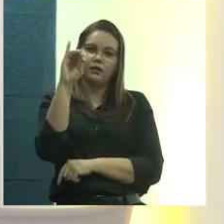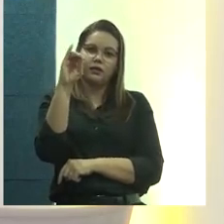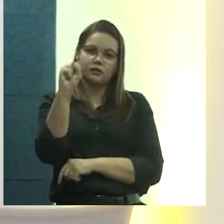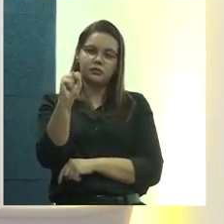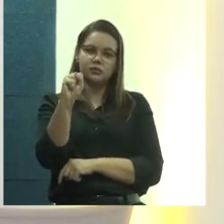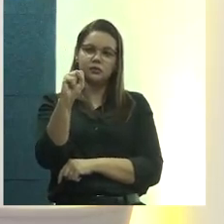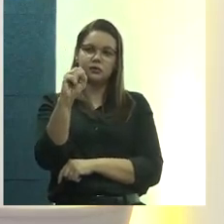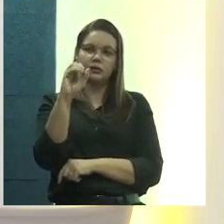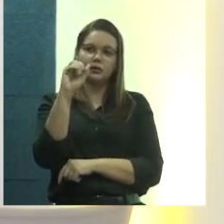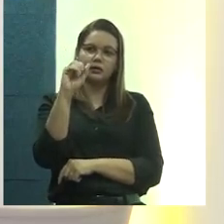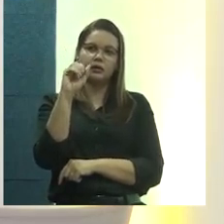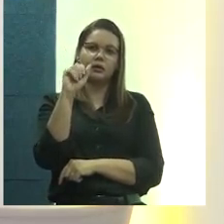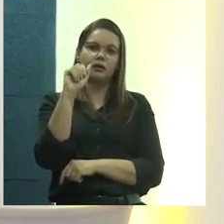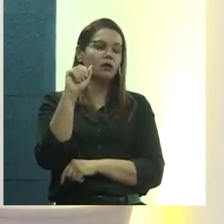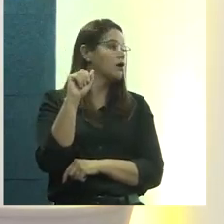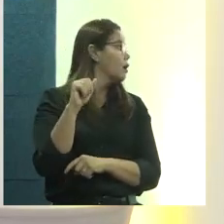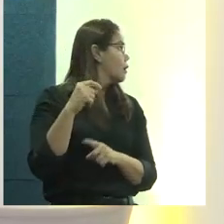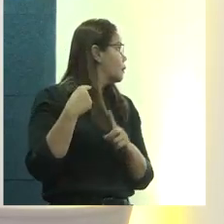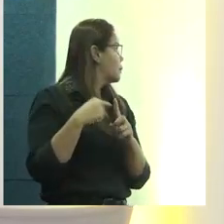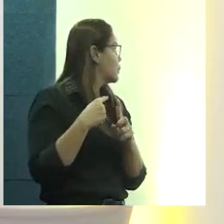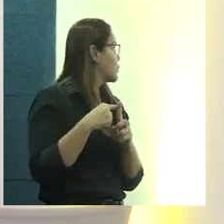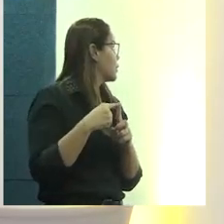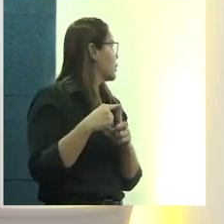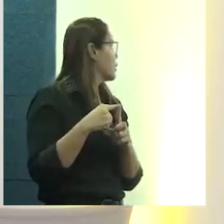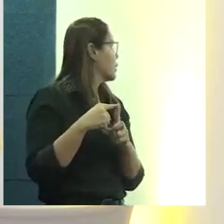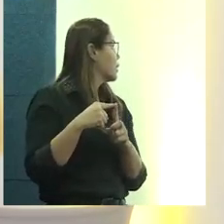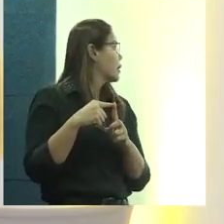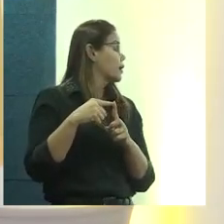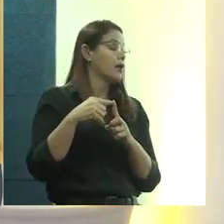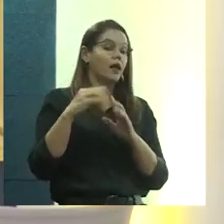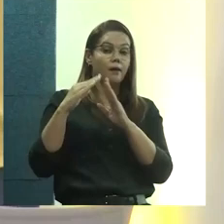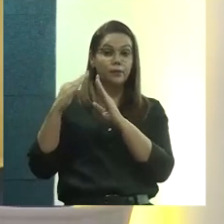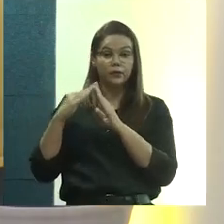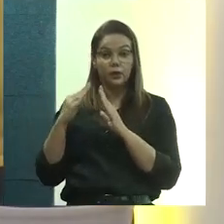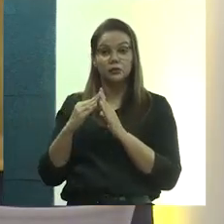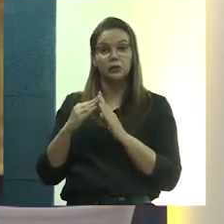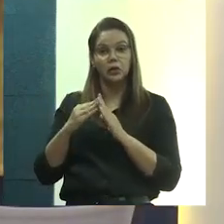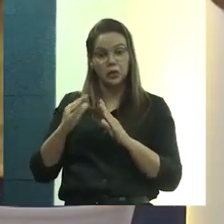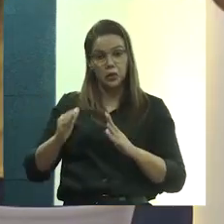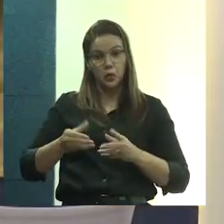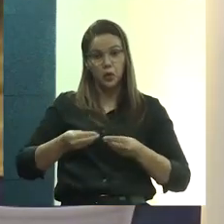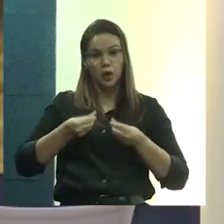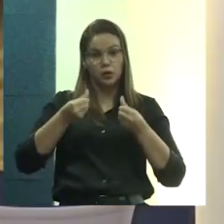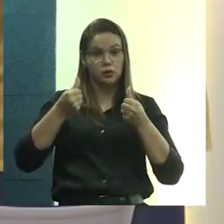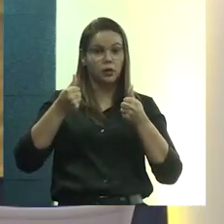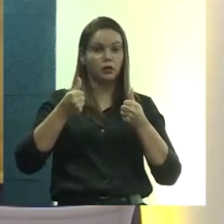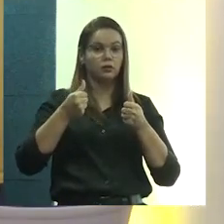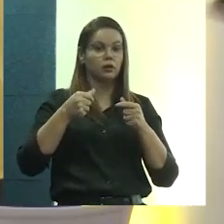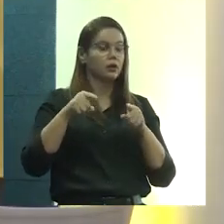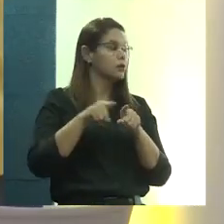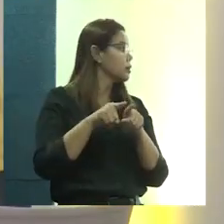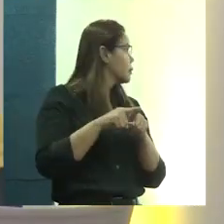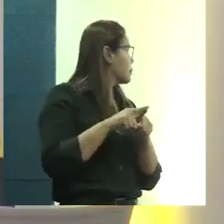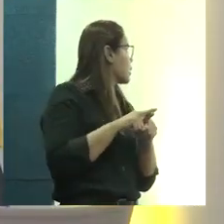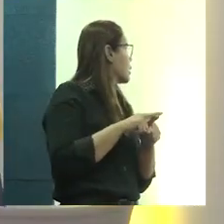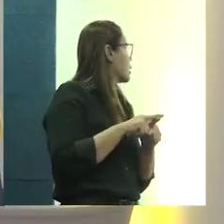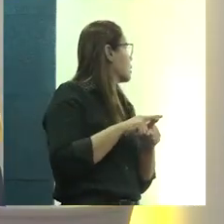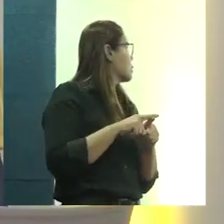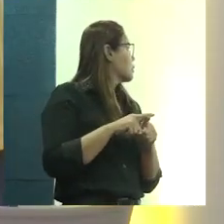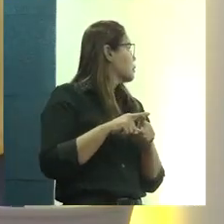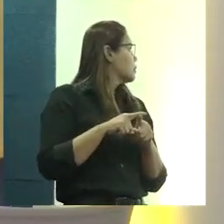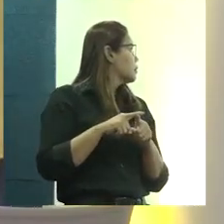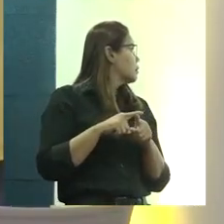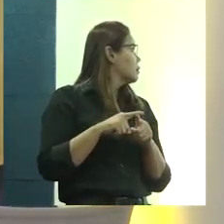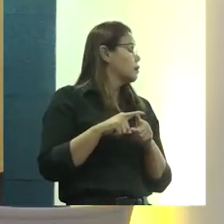de vida, que é a moradia digna, né? As políticas públicas convergentes, então, prefeituras de estado,